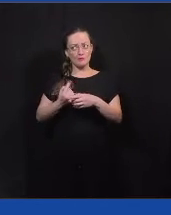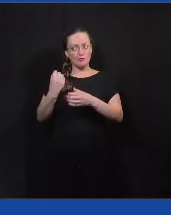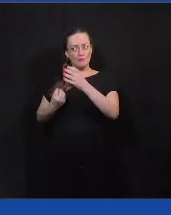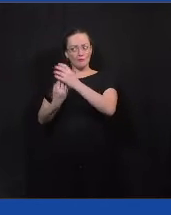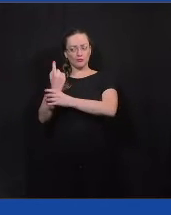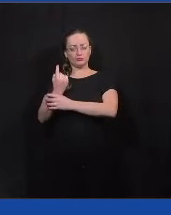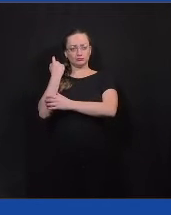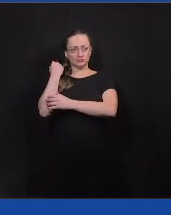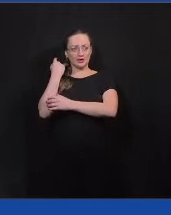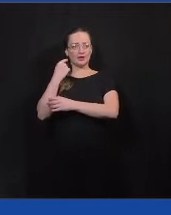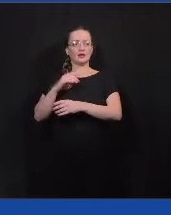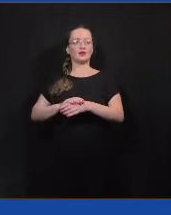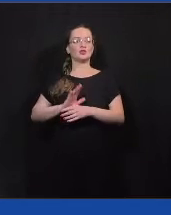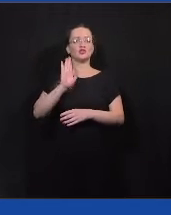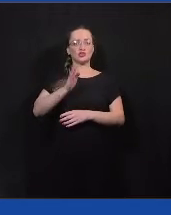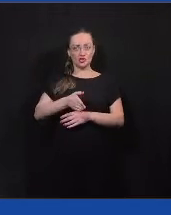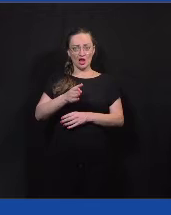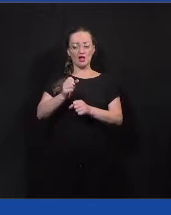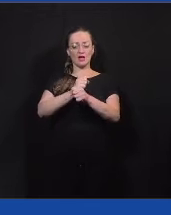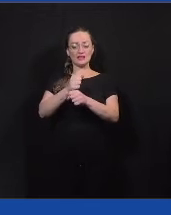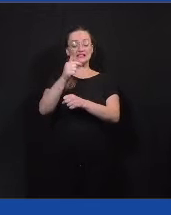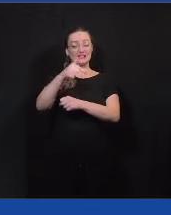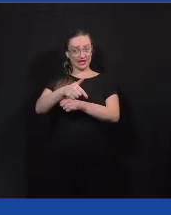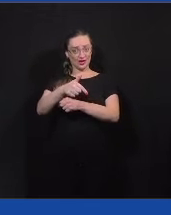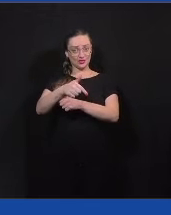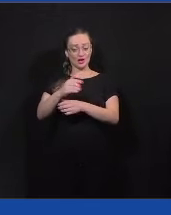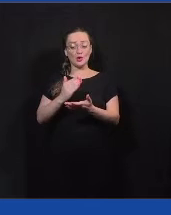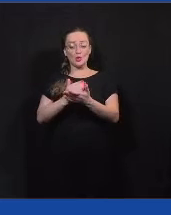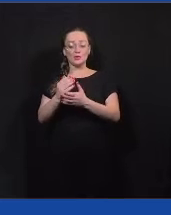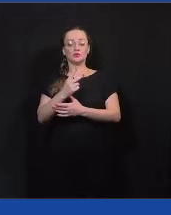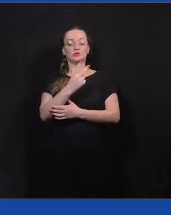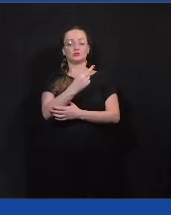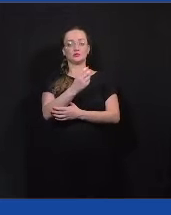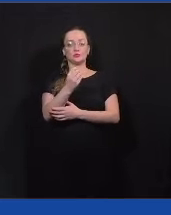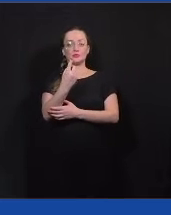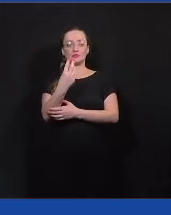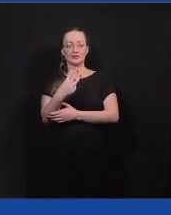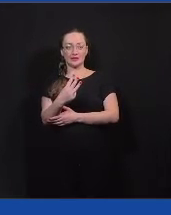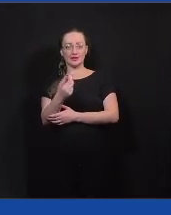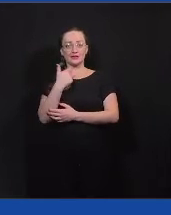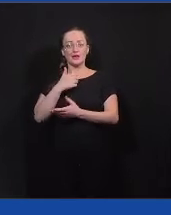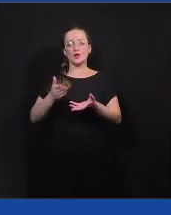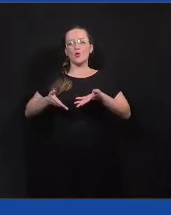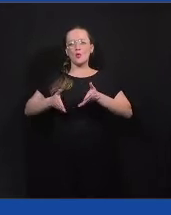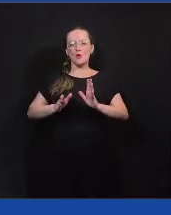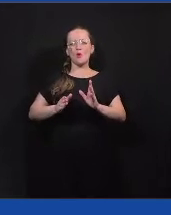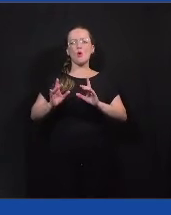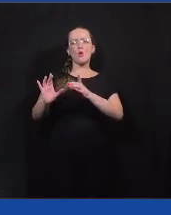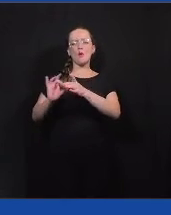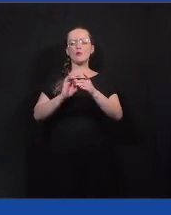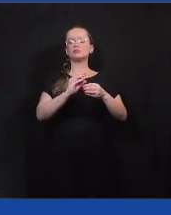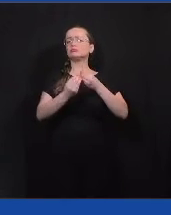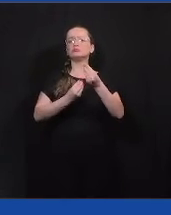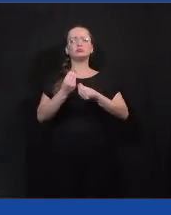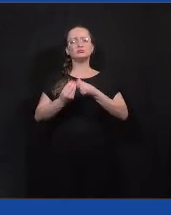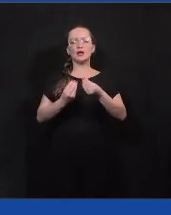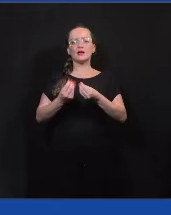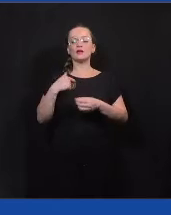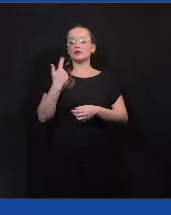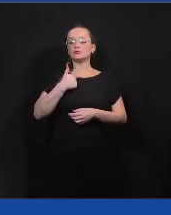já tem, fazendo sete anos agora, 2013 ali, e aí ele nasce num contexto onde a gente entendia que